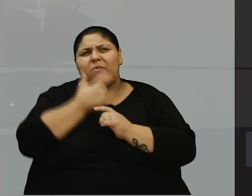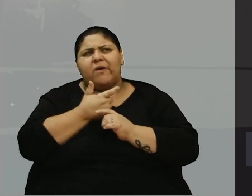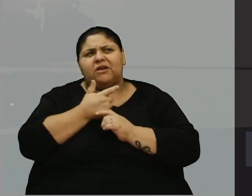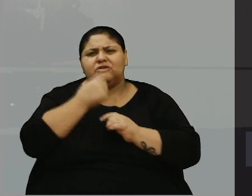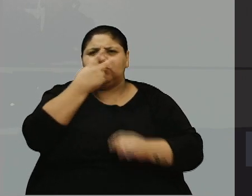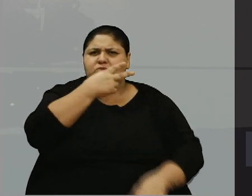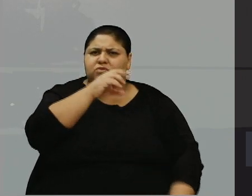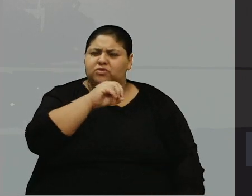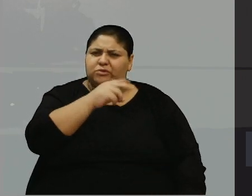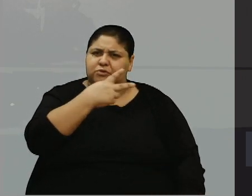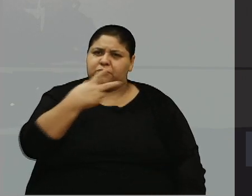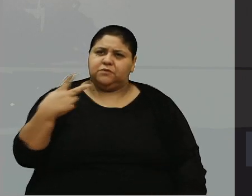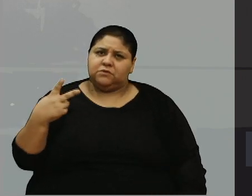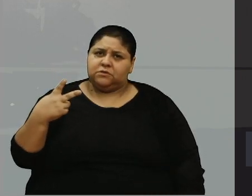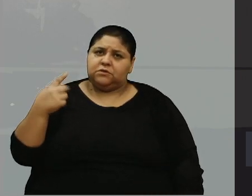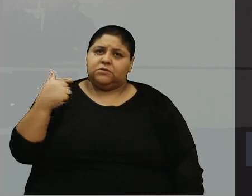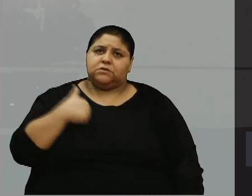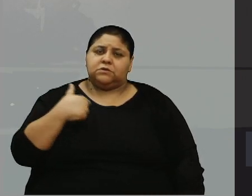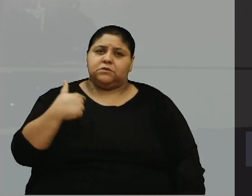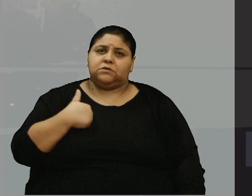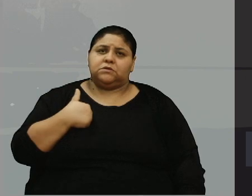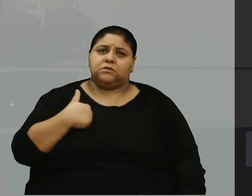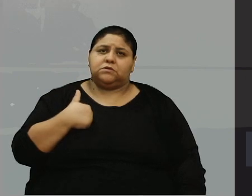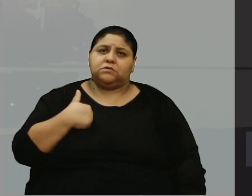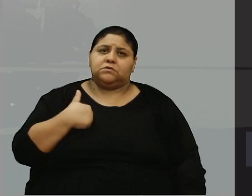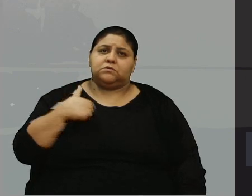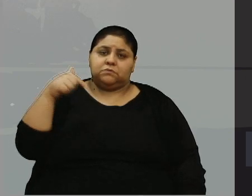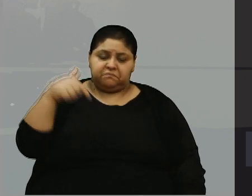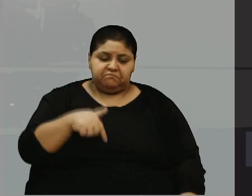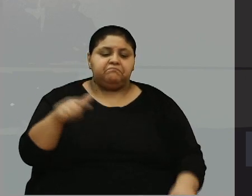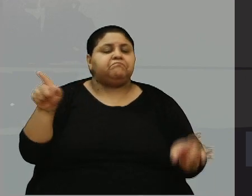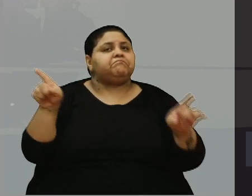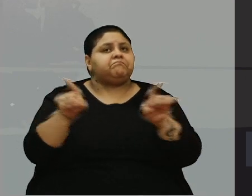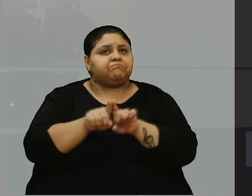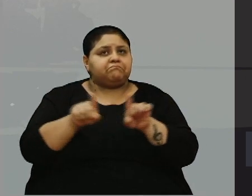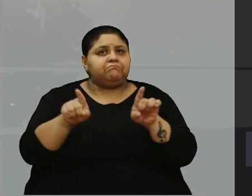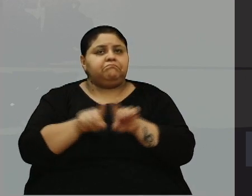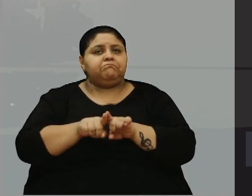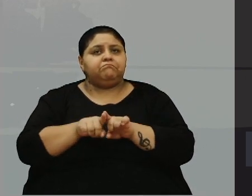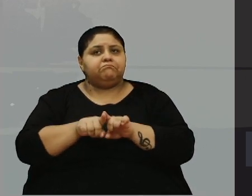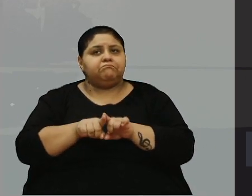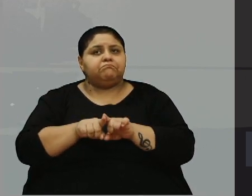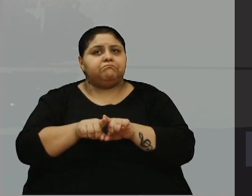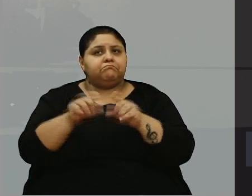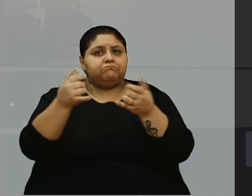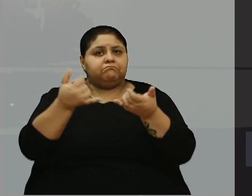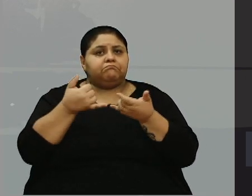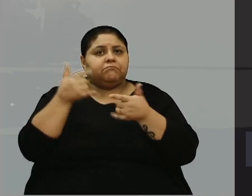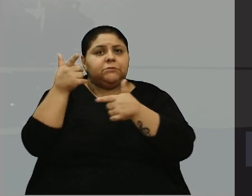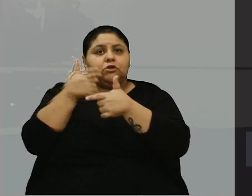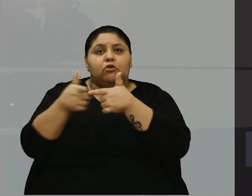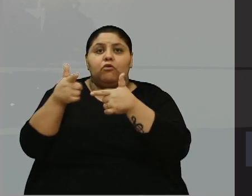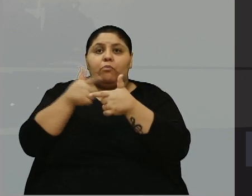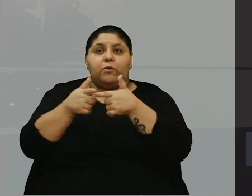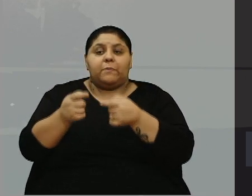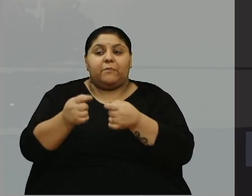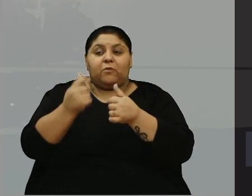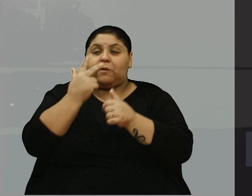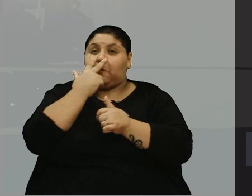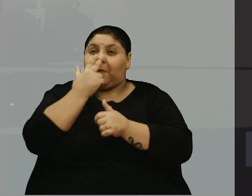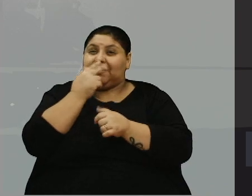2022, que eu estava numa das vezes aqui. E também eu fui nessa região com um problema semelhante de